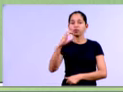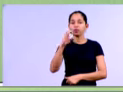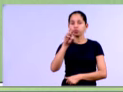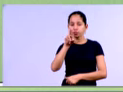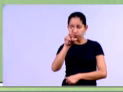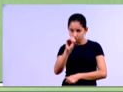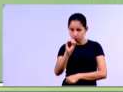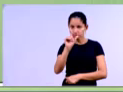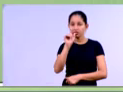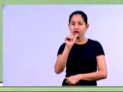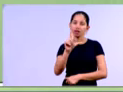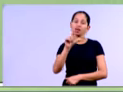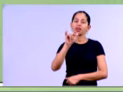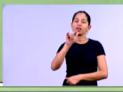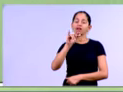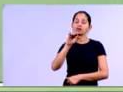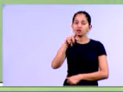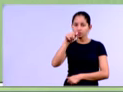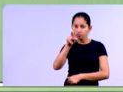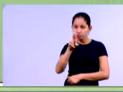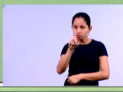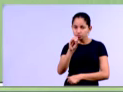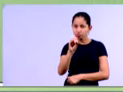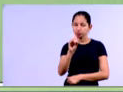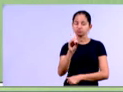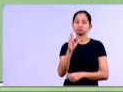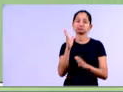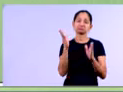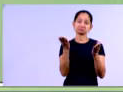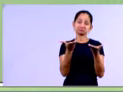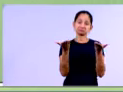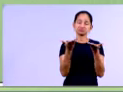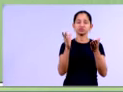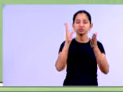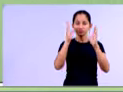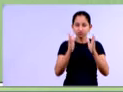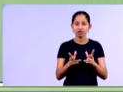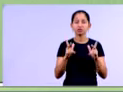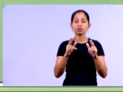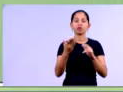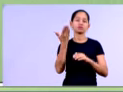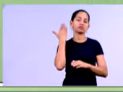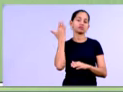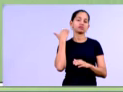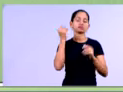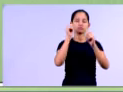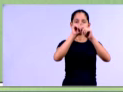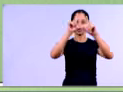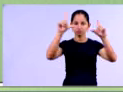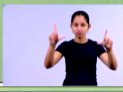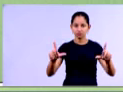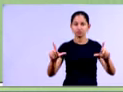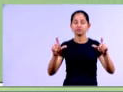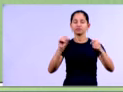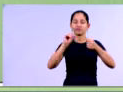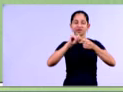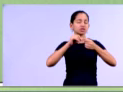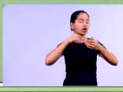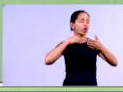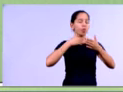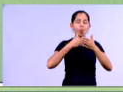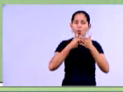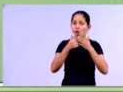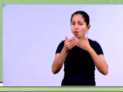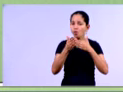o nós vamos ter que fazer, gente? A mesma coisa que fizemos com o balanço patrimonial, tá? Nós vamos pegar, por exemplo, qualquer